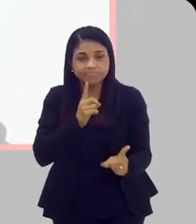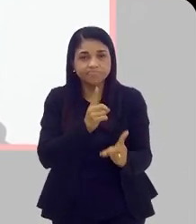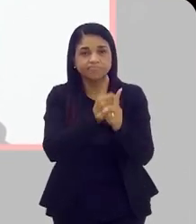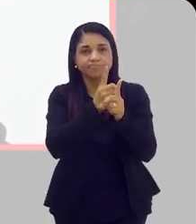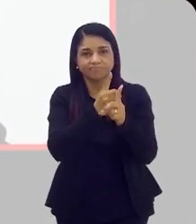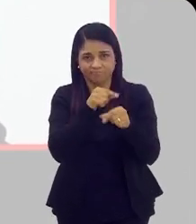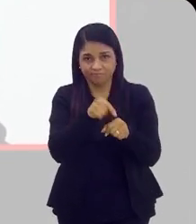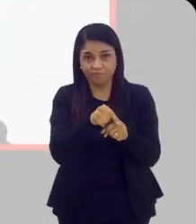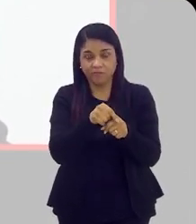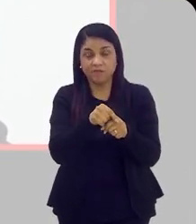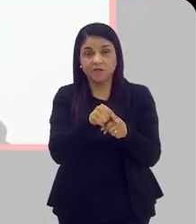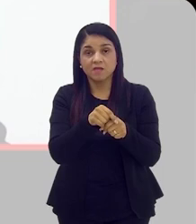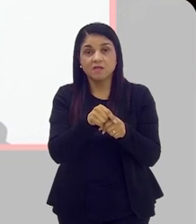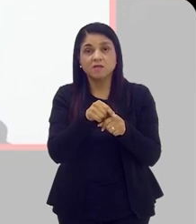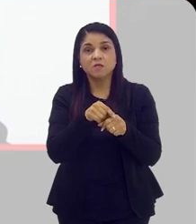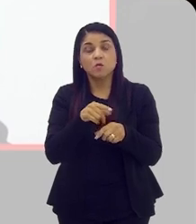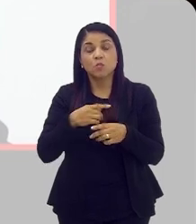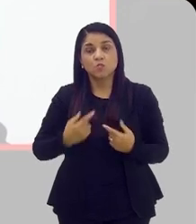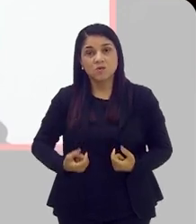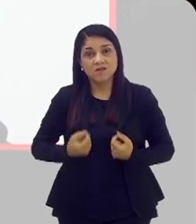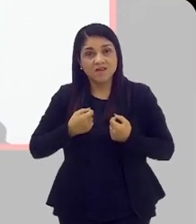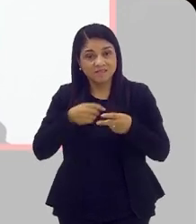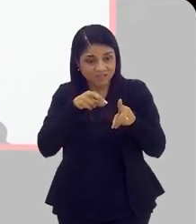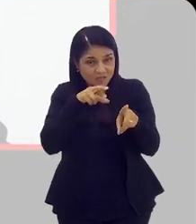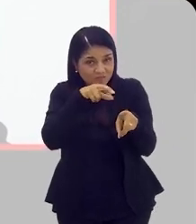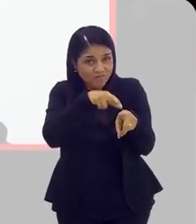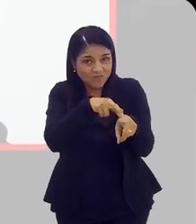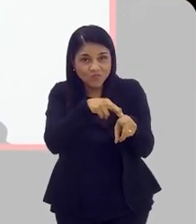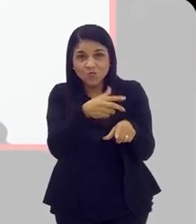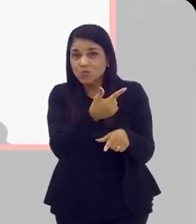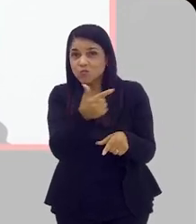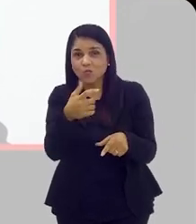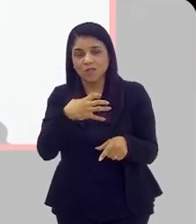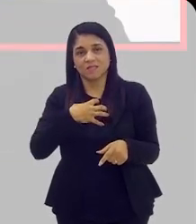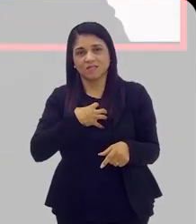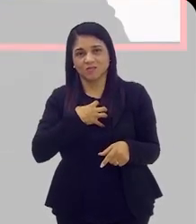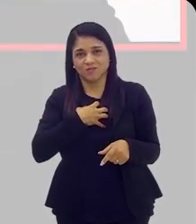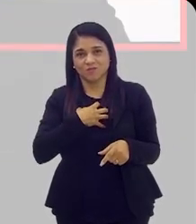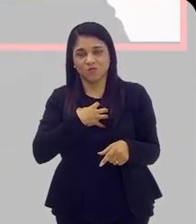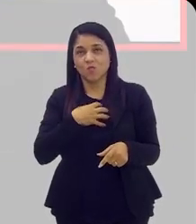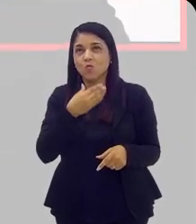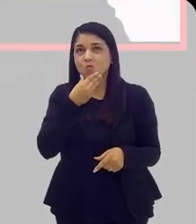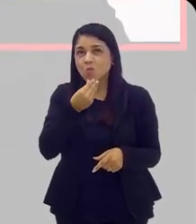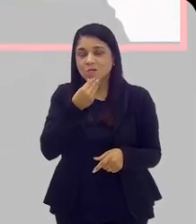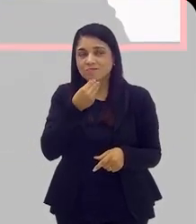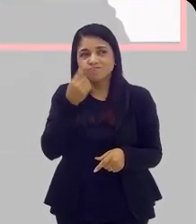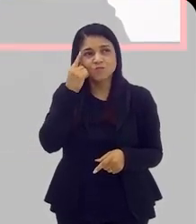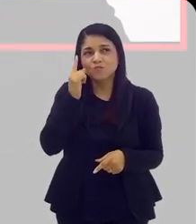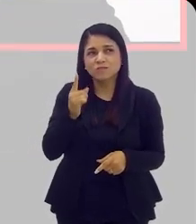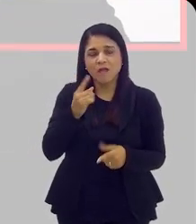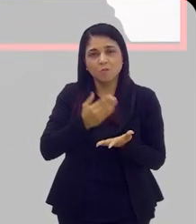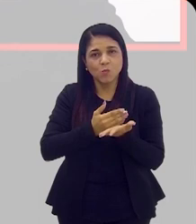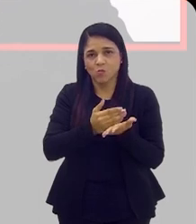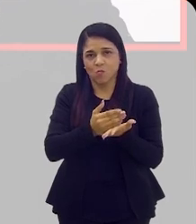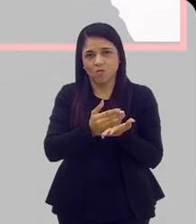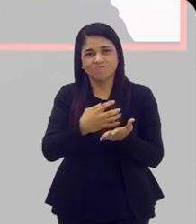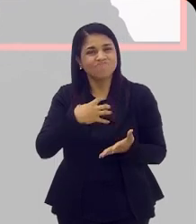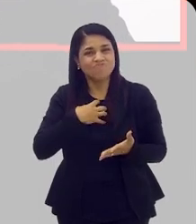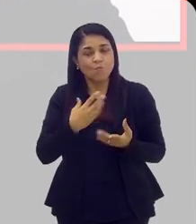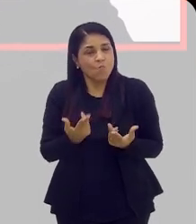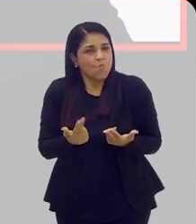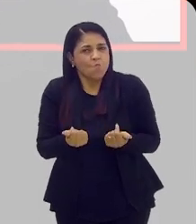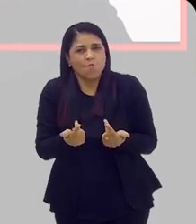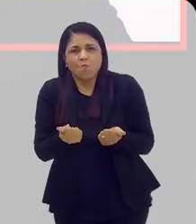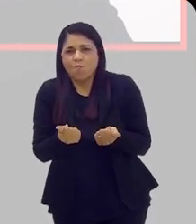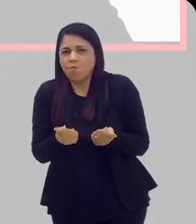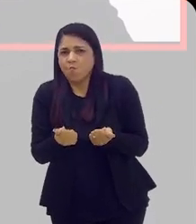especificamente, ele não dá sintomas. Quando ele começa, o homem não tem como saber, ele não sente nada.